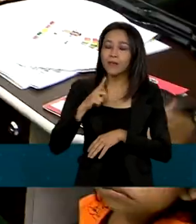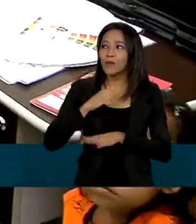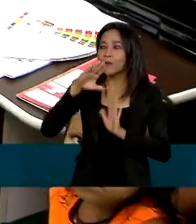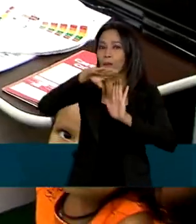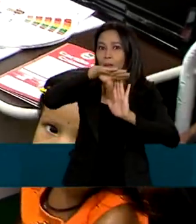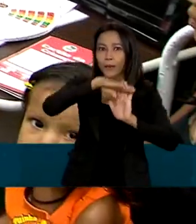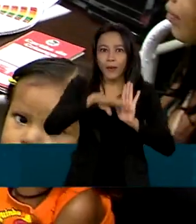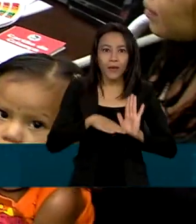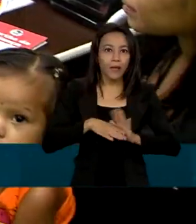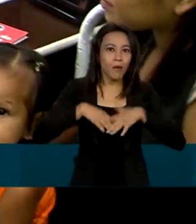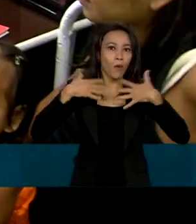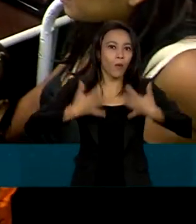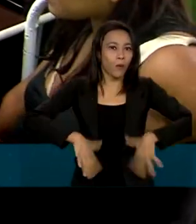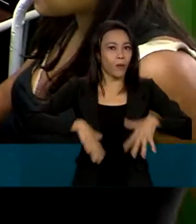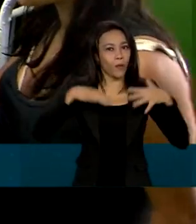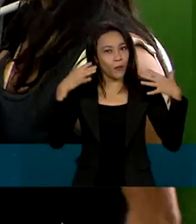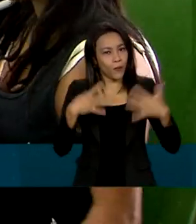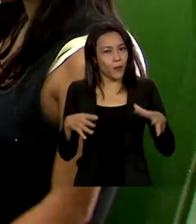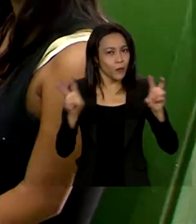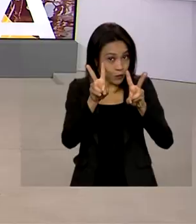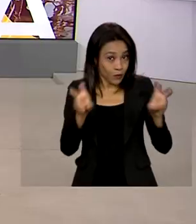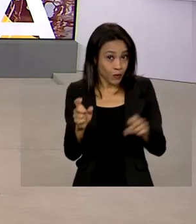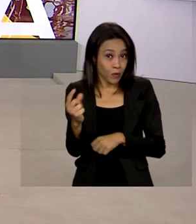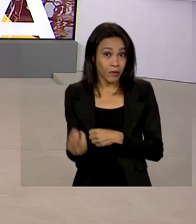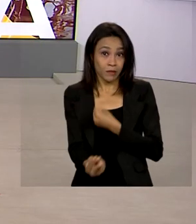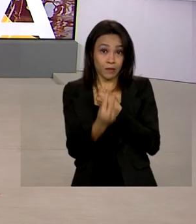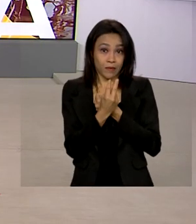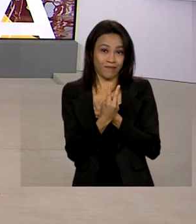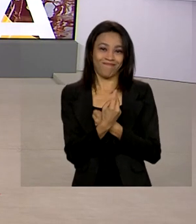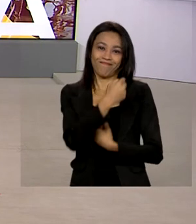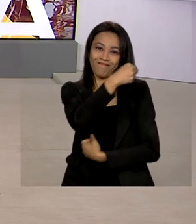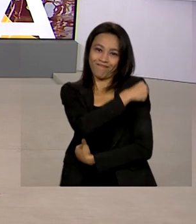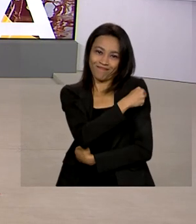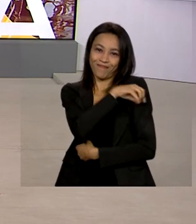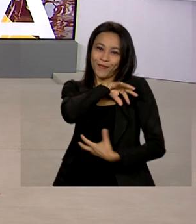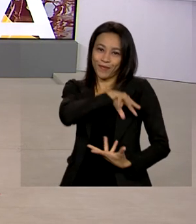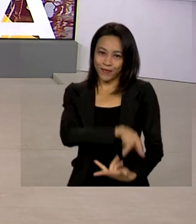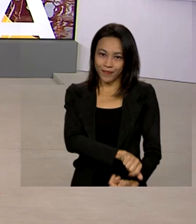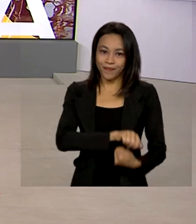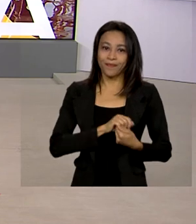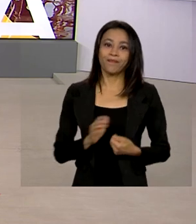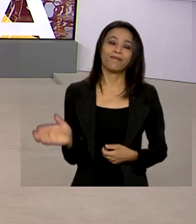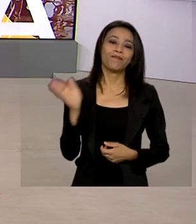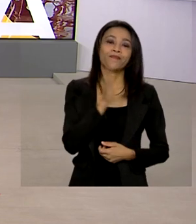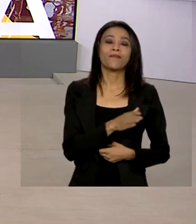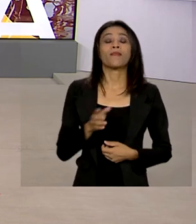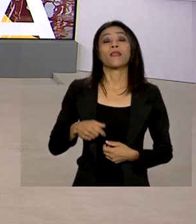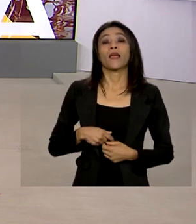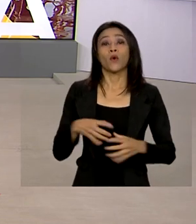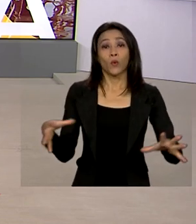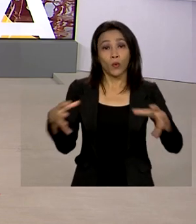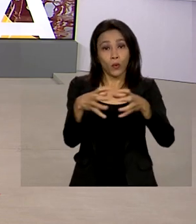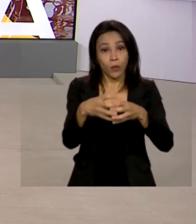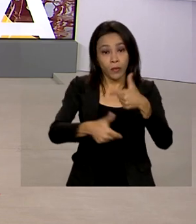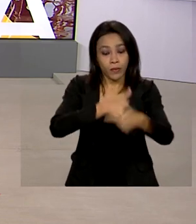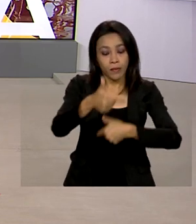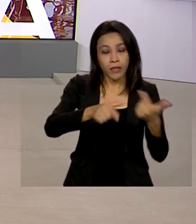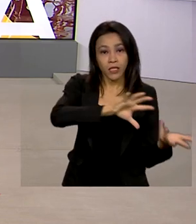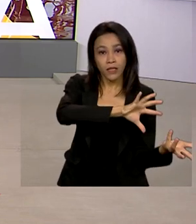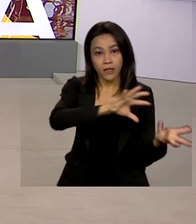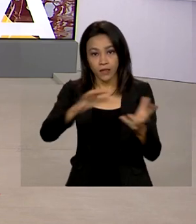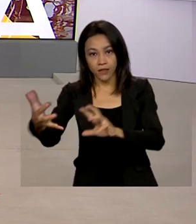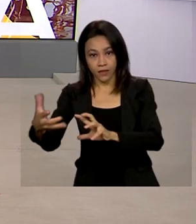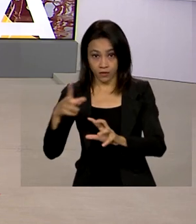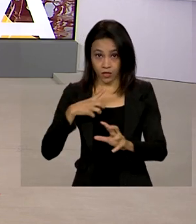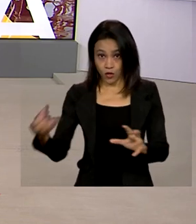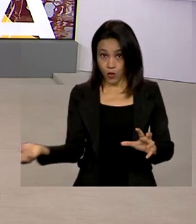de imunização do mundo. A equipe de transição para o novo governo tem novos grupos técnicos.